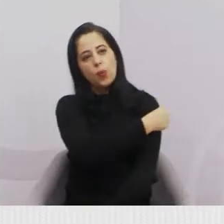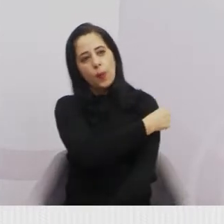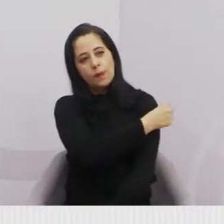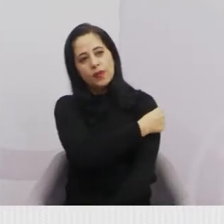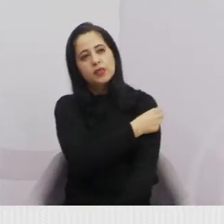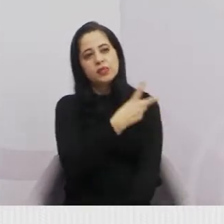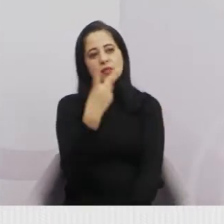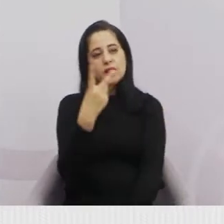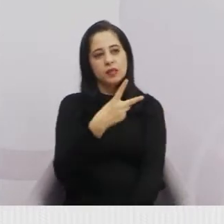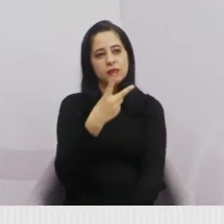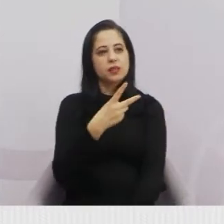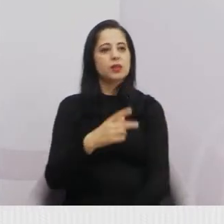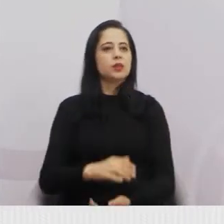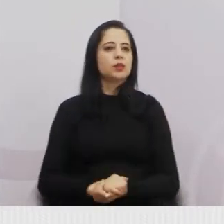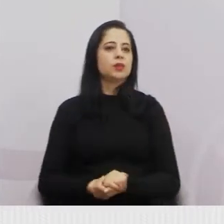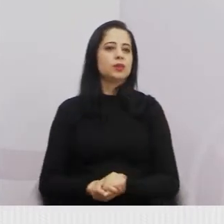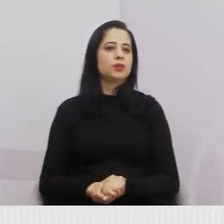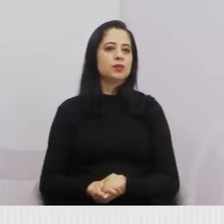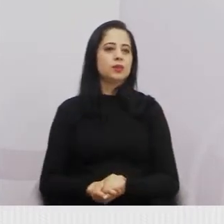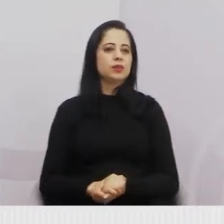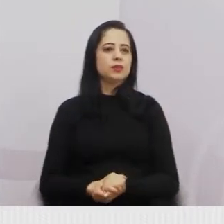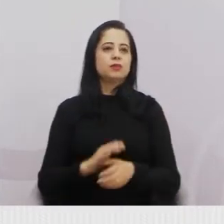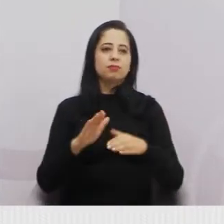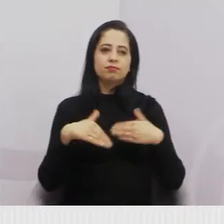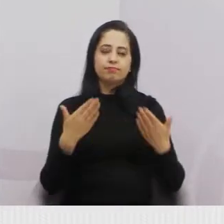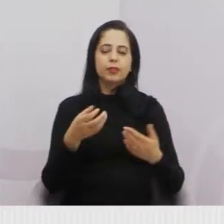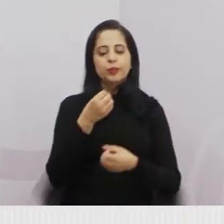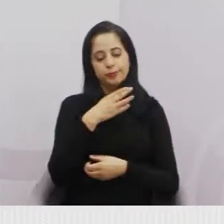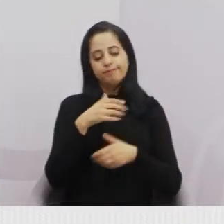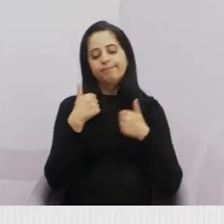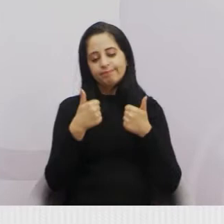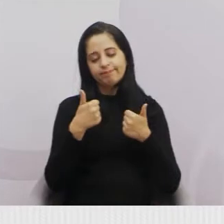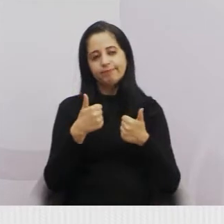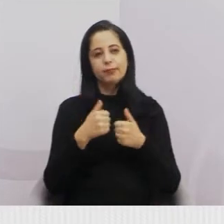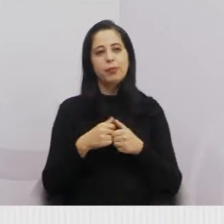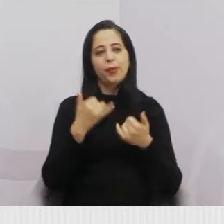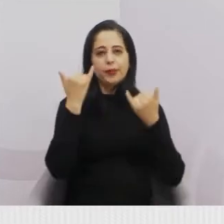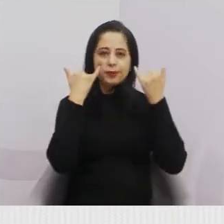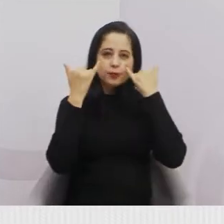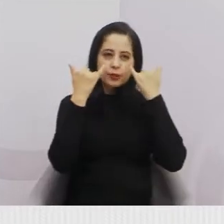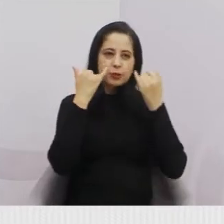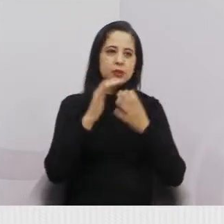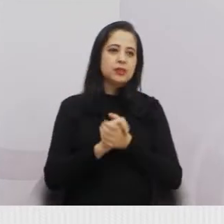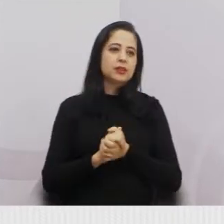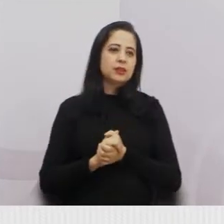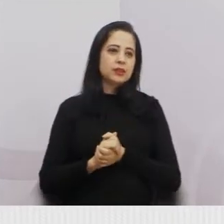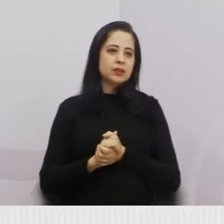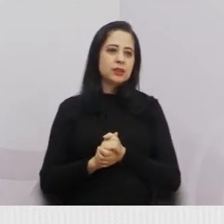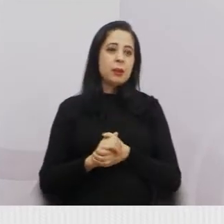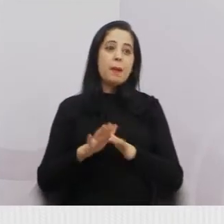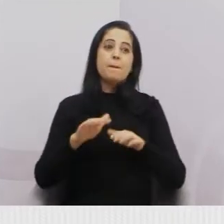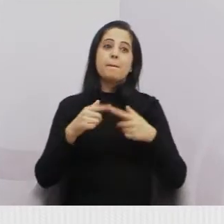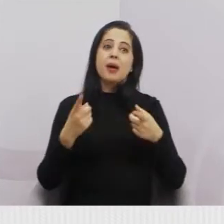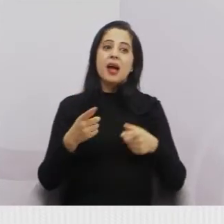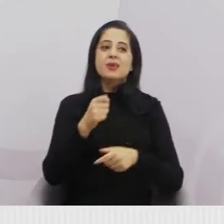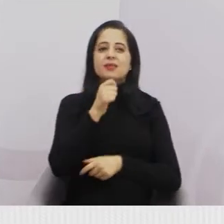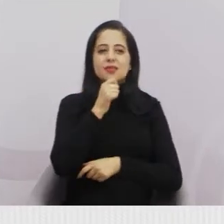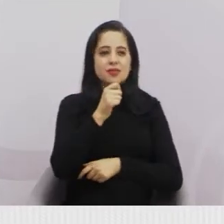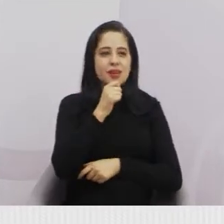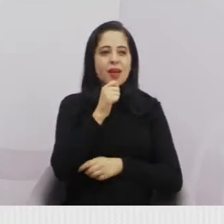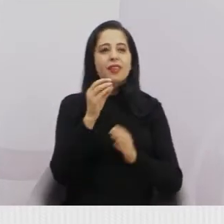com a segunda dose, tá? Então, isso já é um número bastante expressivo, mas ainda tem pessoas aí